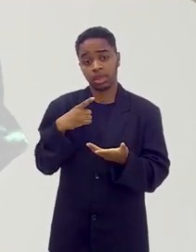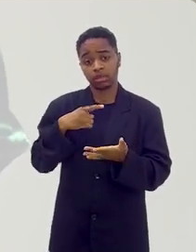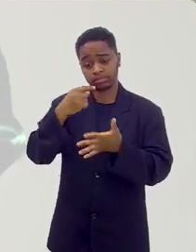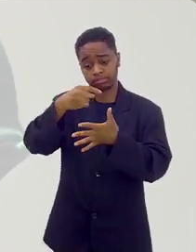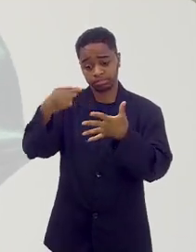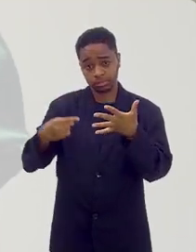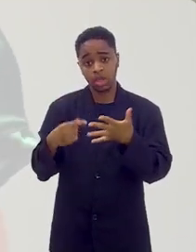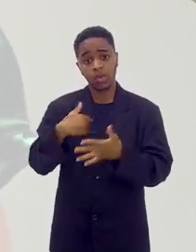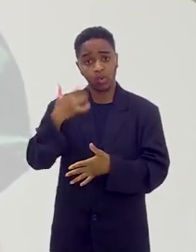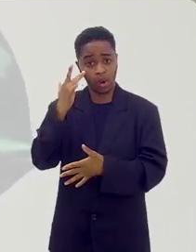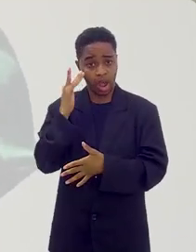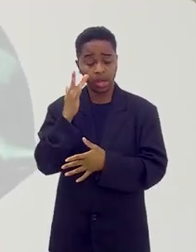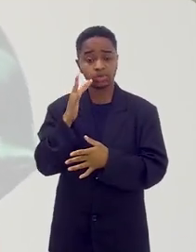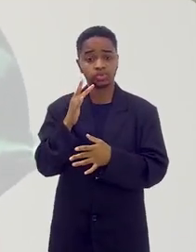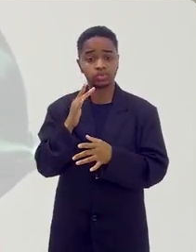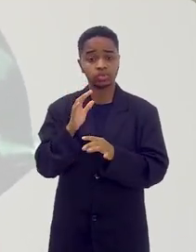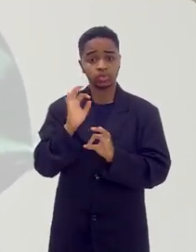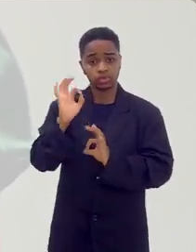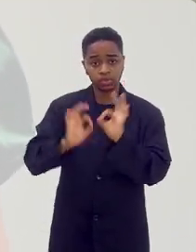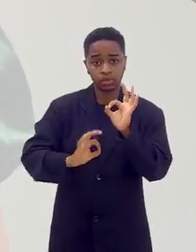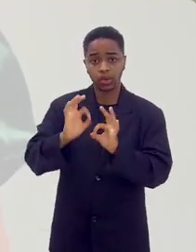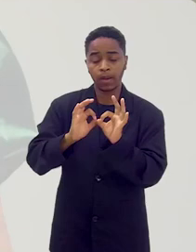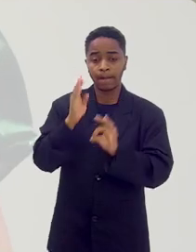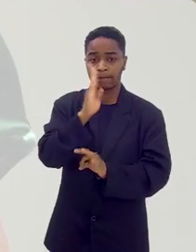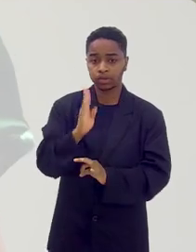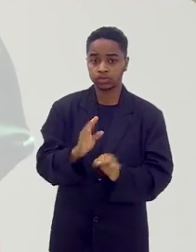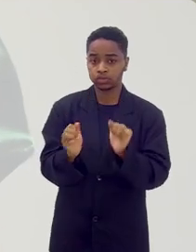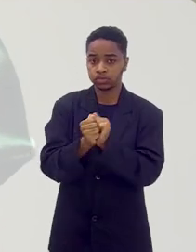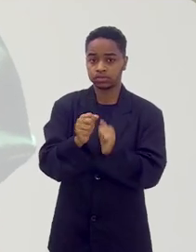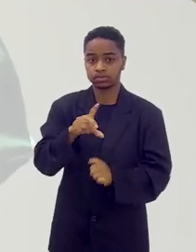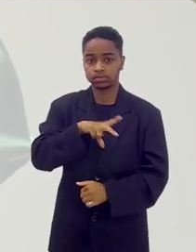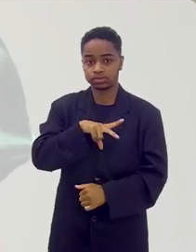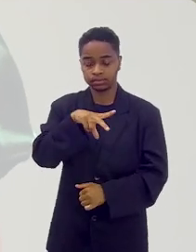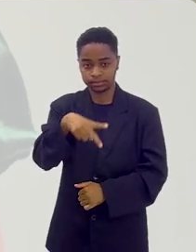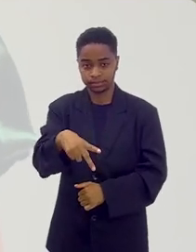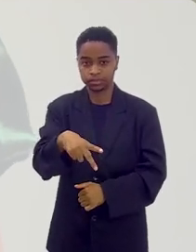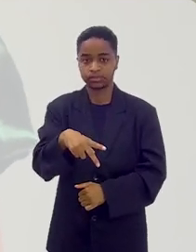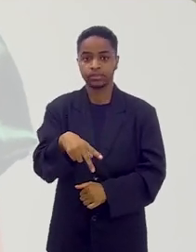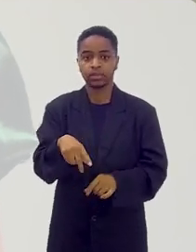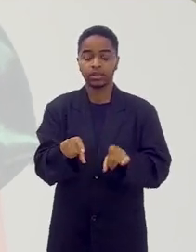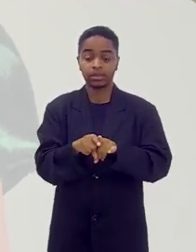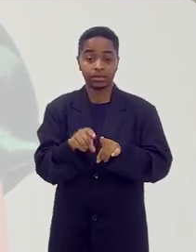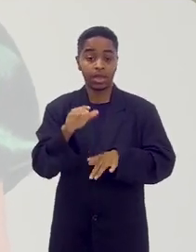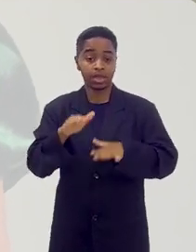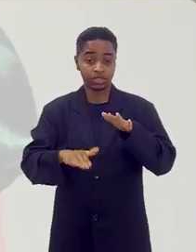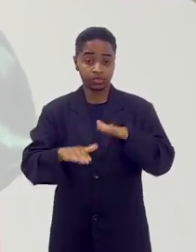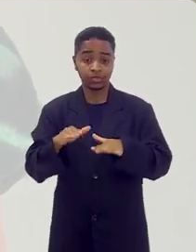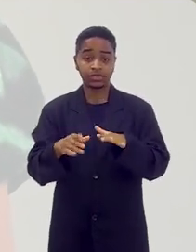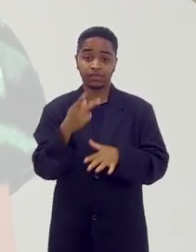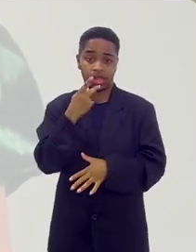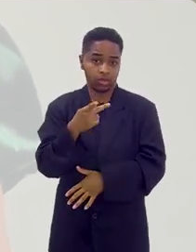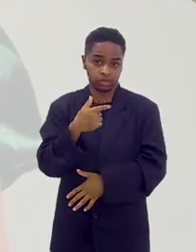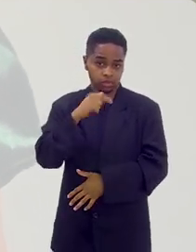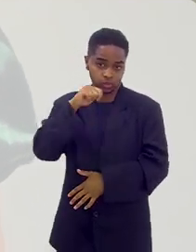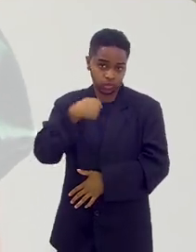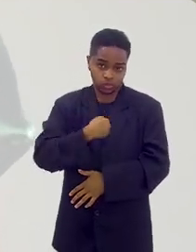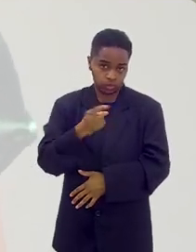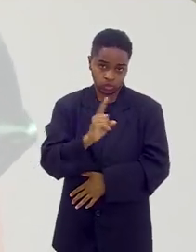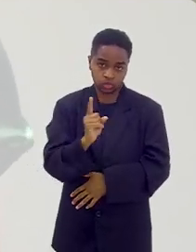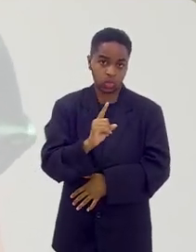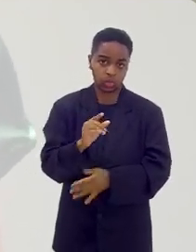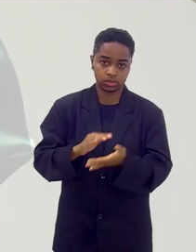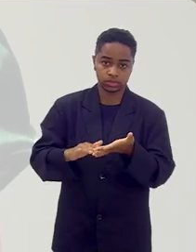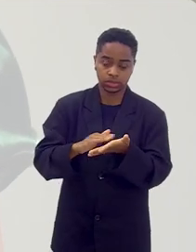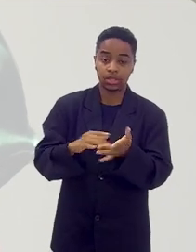aqui. Eu acho que construíram o Brasil junto com os portugueses, muitas vezes negando ser cigano.